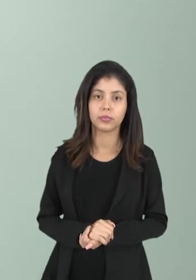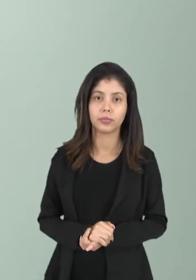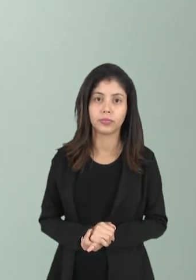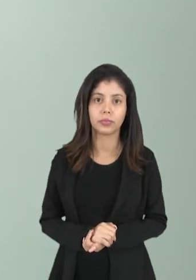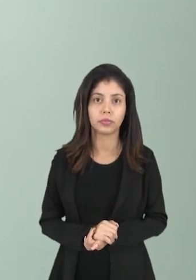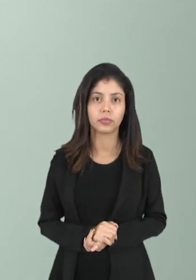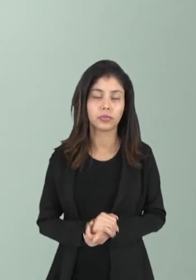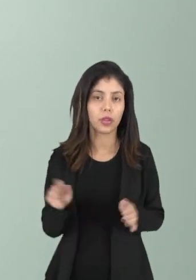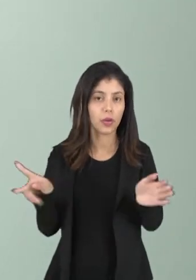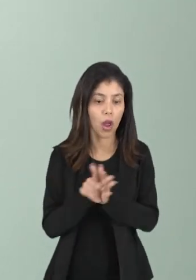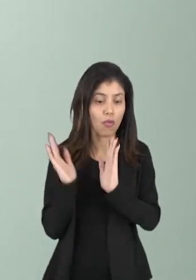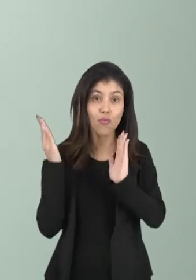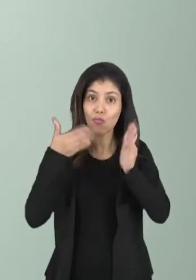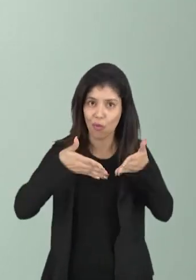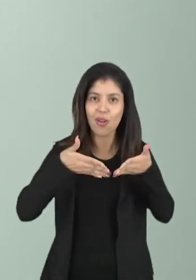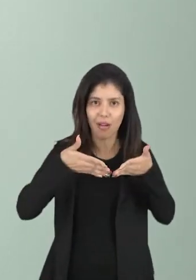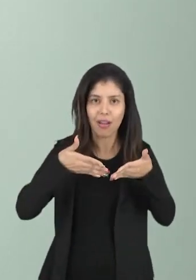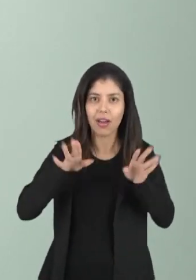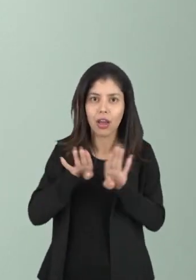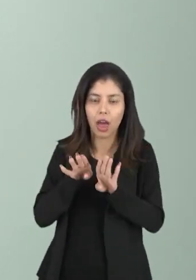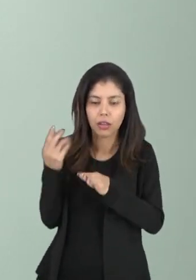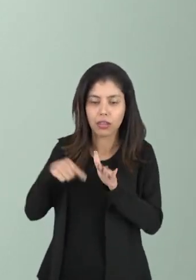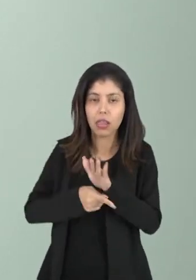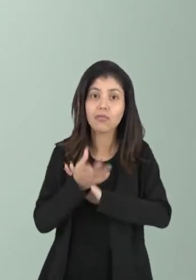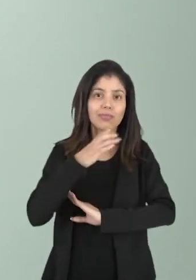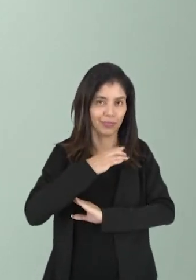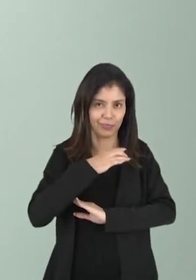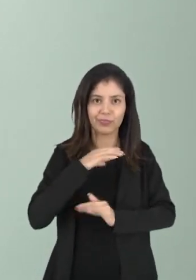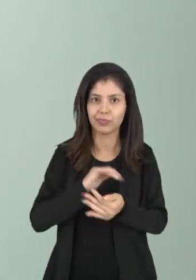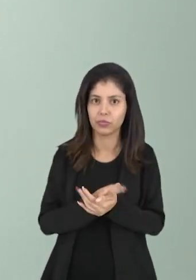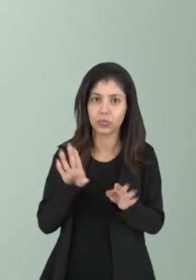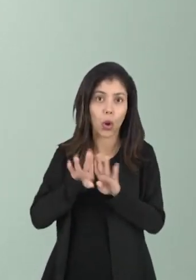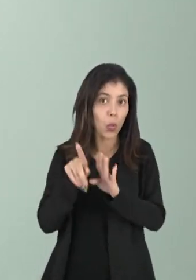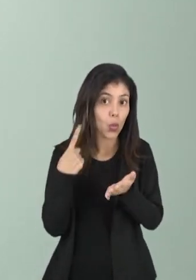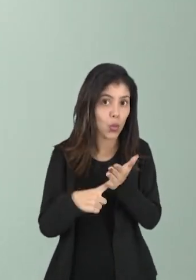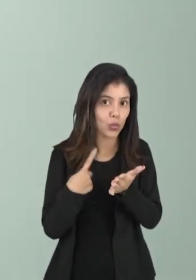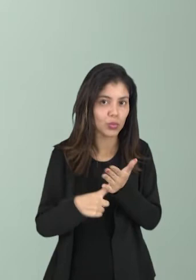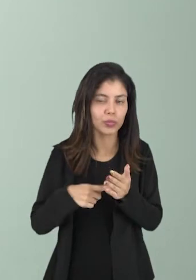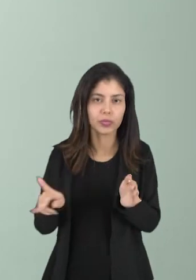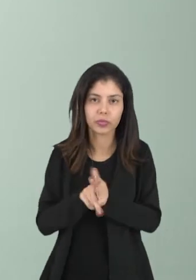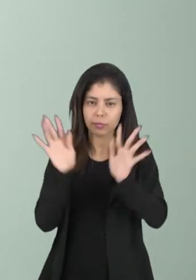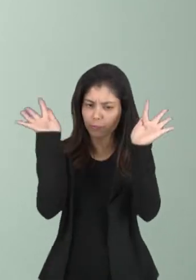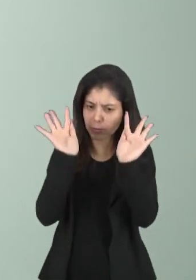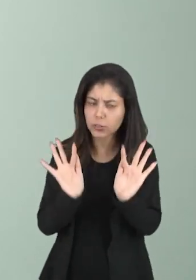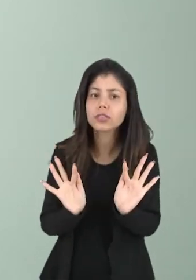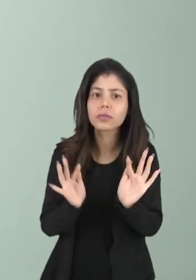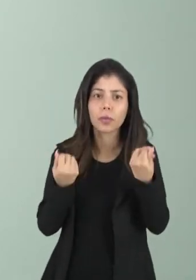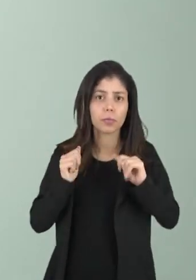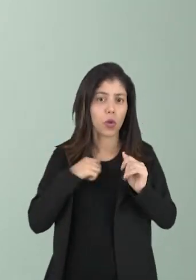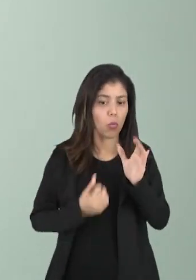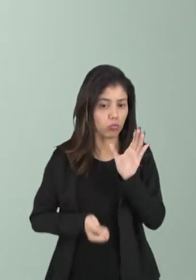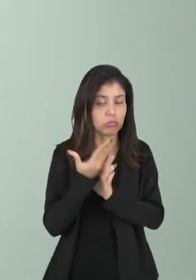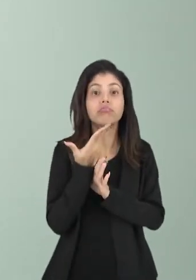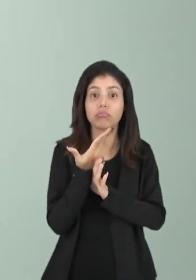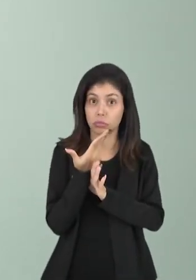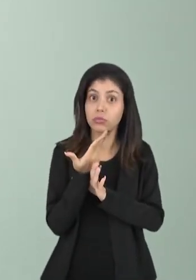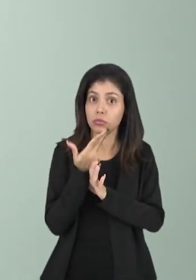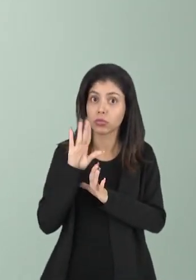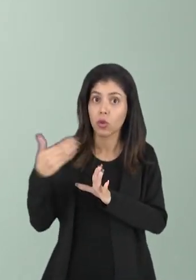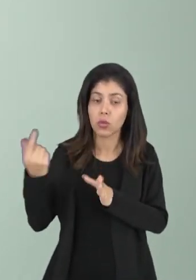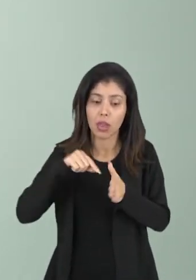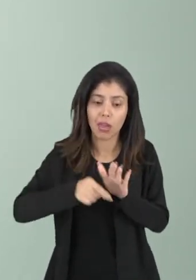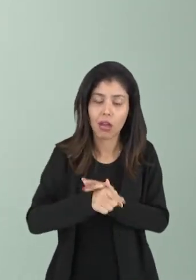é determinado dentro da cidade, ou seja, existe uma condição para ele ser feliz, ele só pode existir dentro